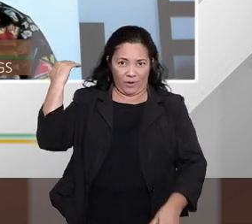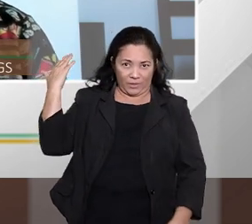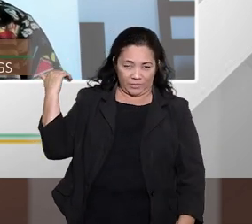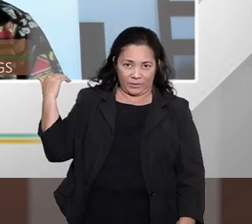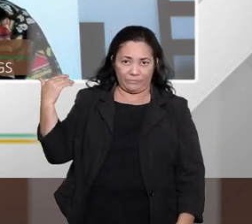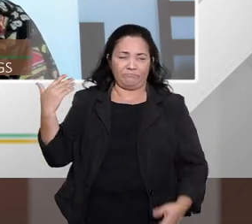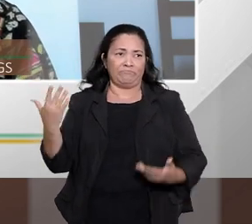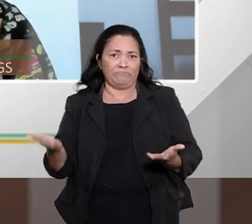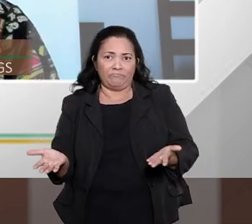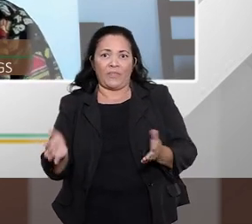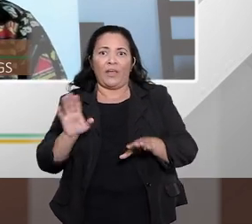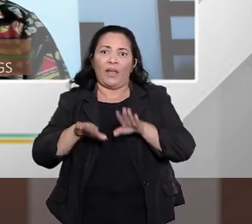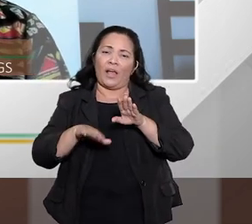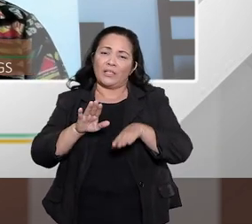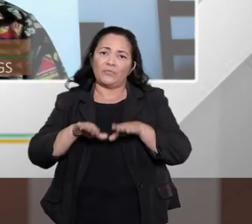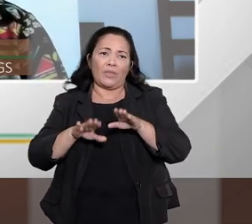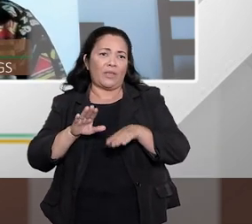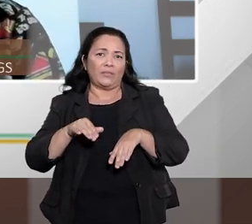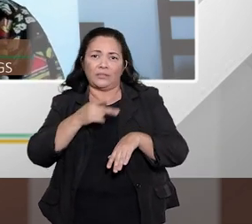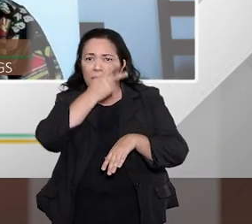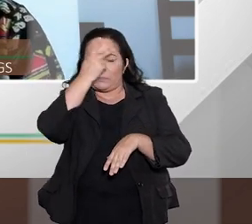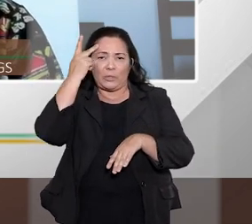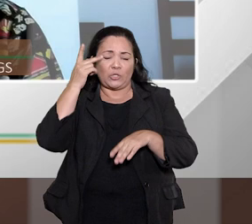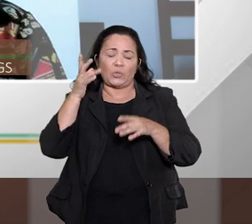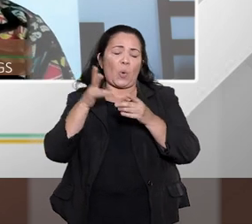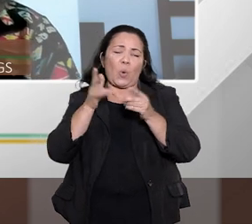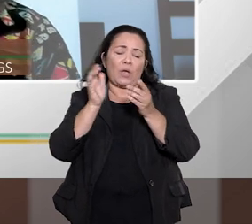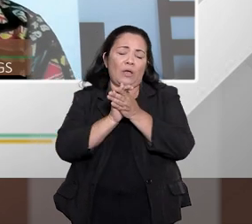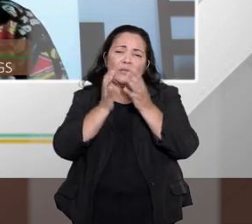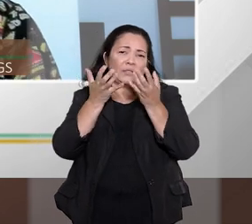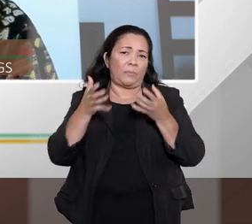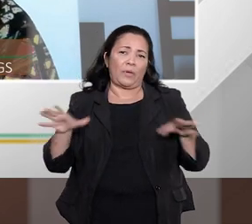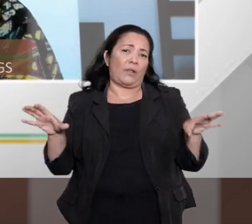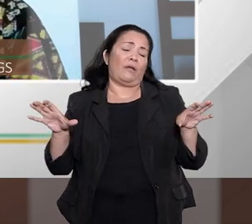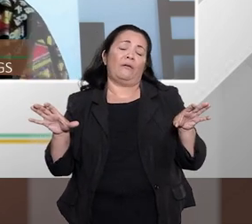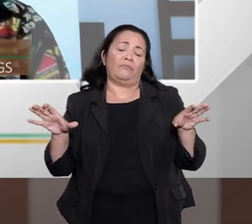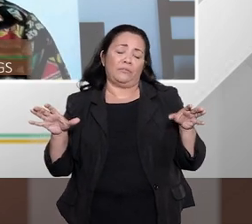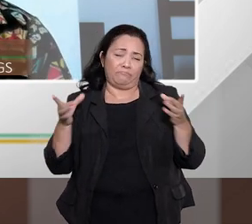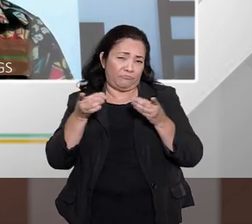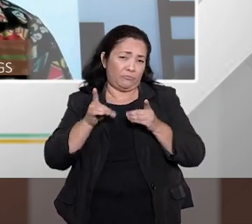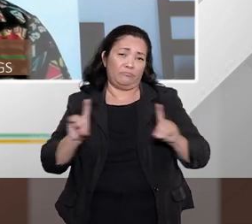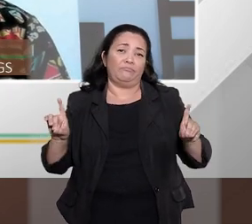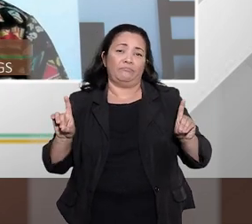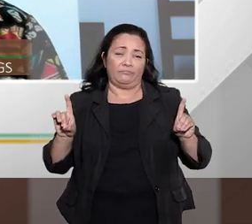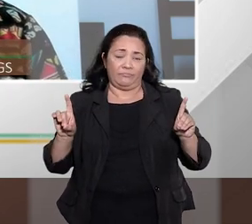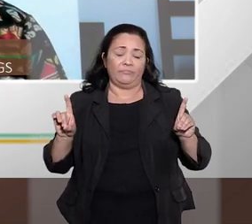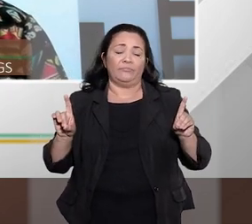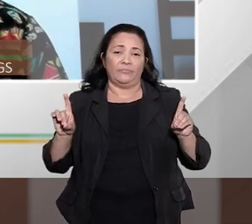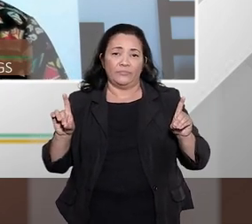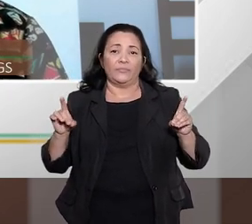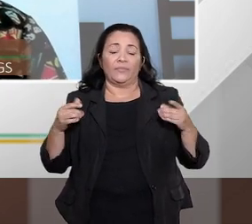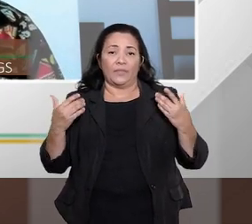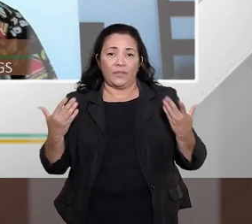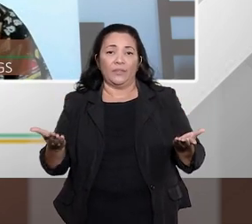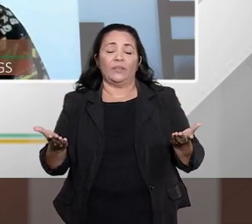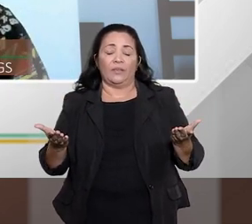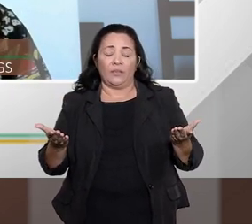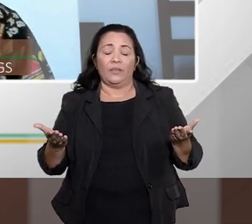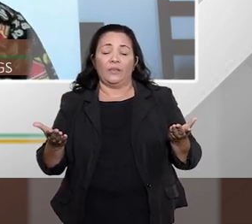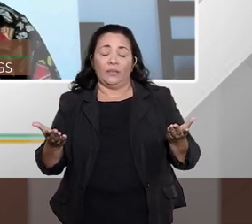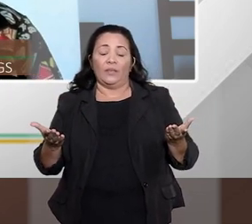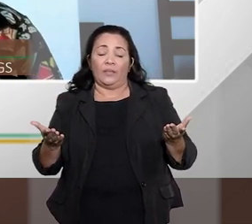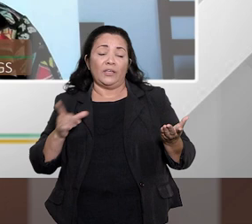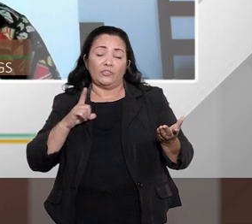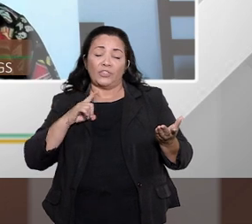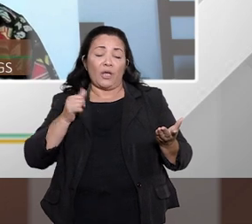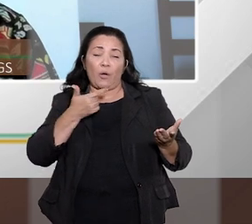divórcio que a pessoa tem que fazer uma nova casa tem mais gastos ou tem que pagar alimentos etc e pouco vinha